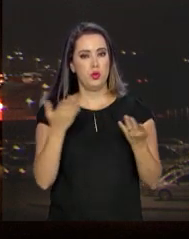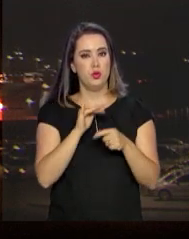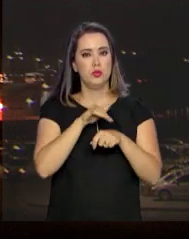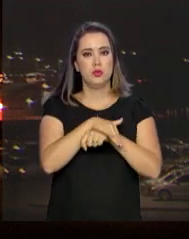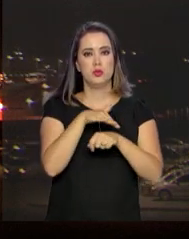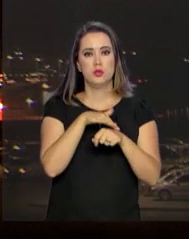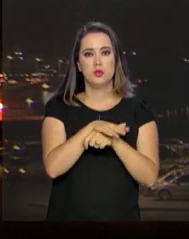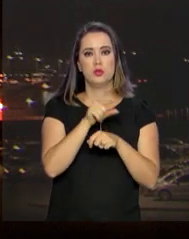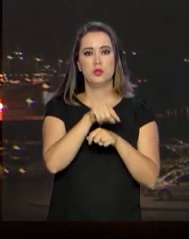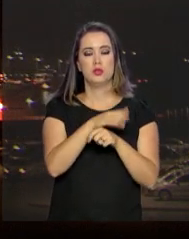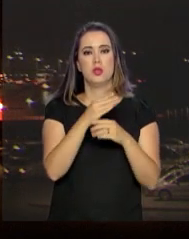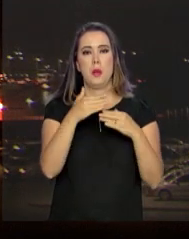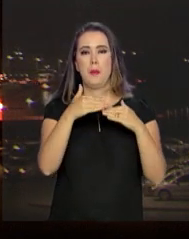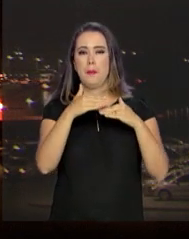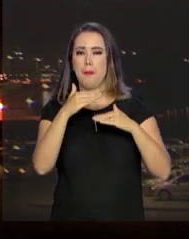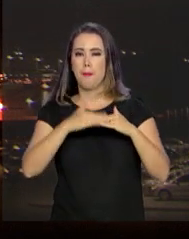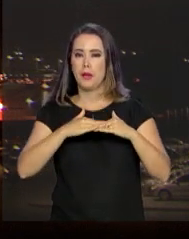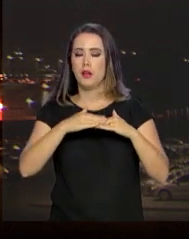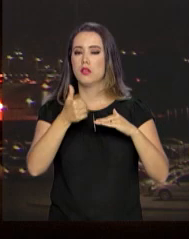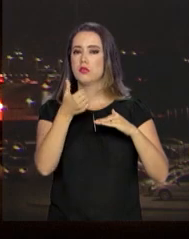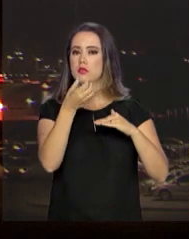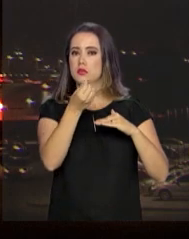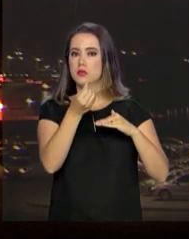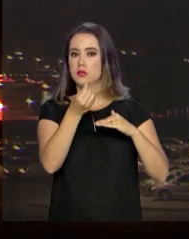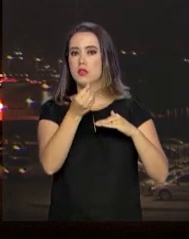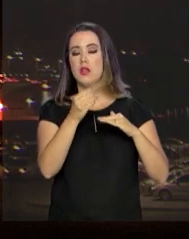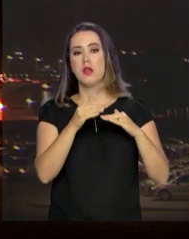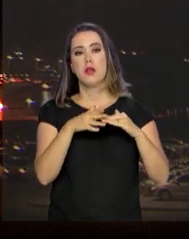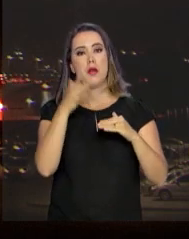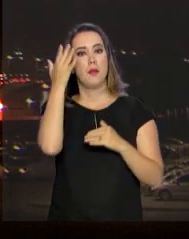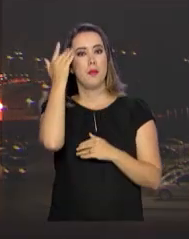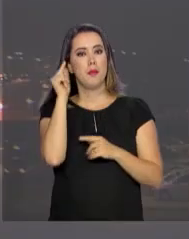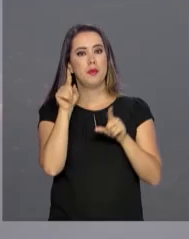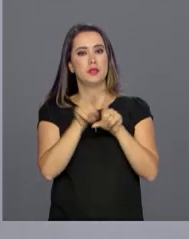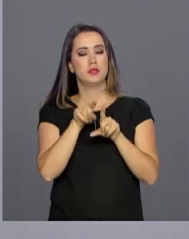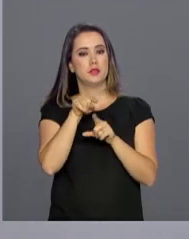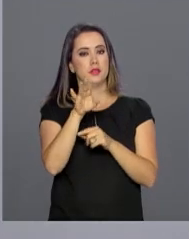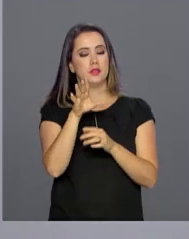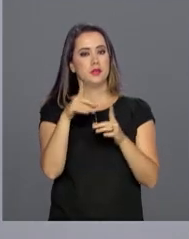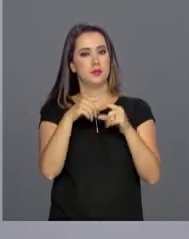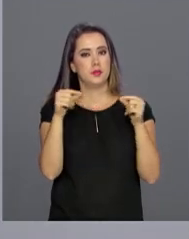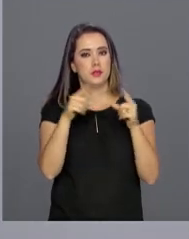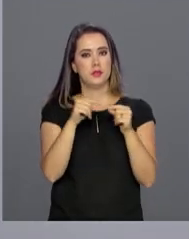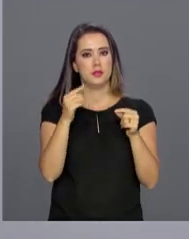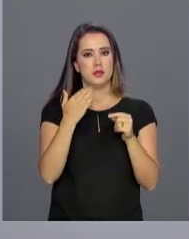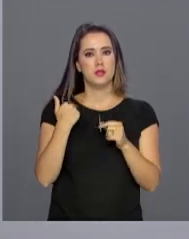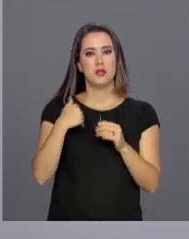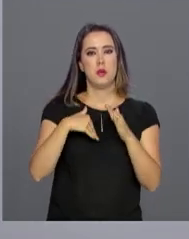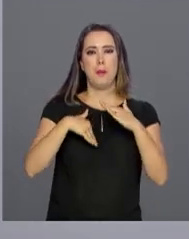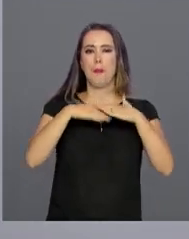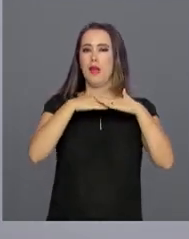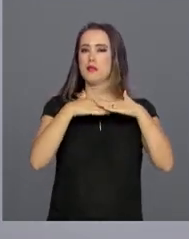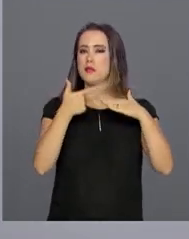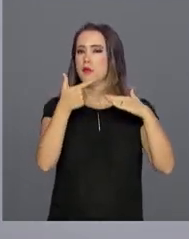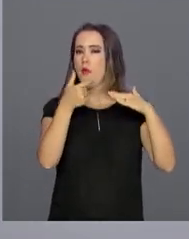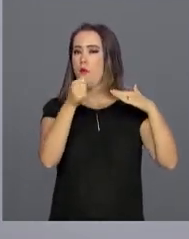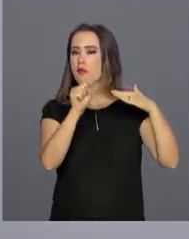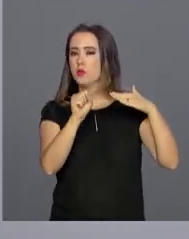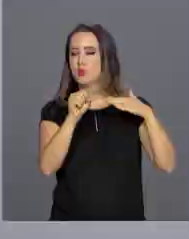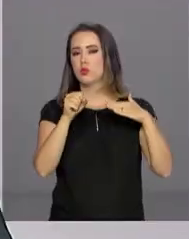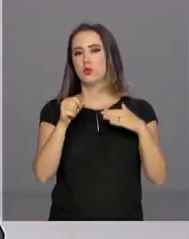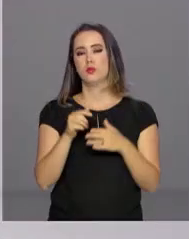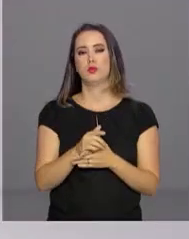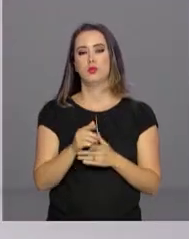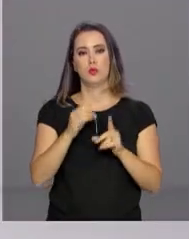previsão em Brasília é de mínima de 16 graus. Amanhã, a capital federal tem previsão de máxima em 28 graus.